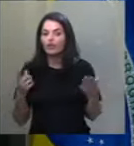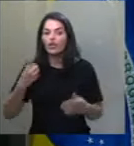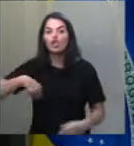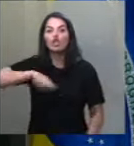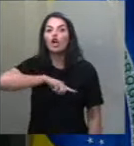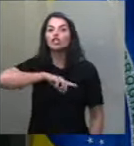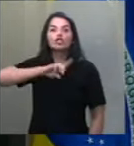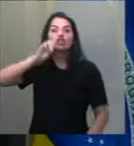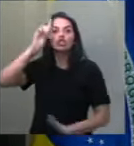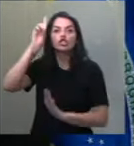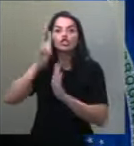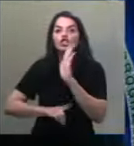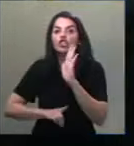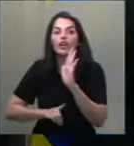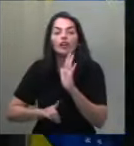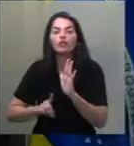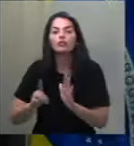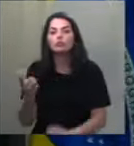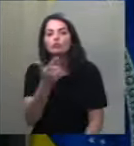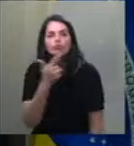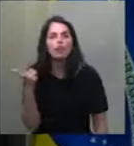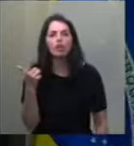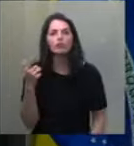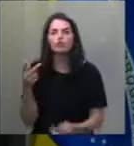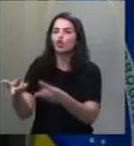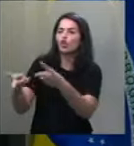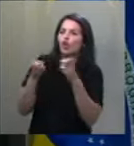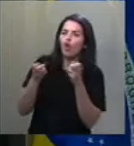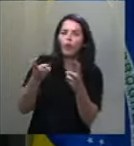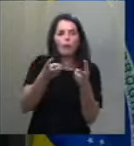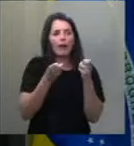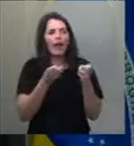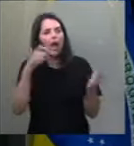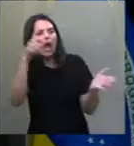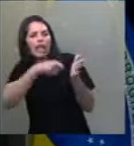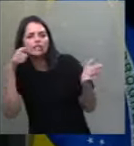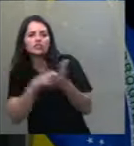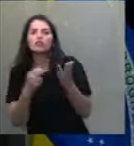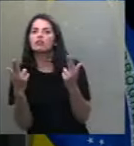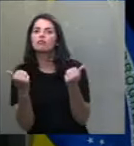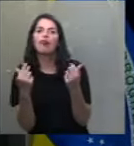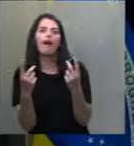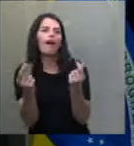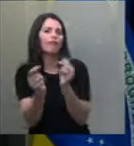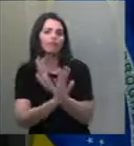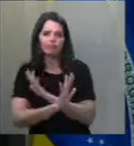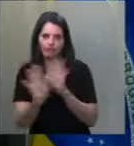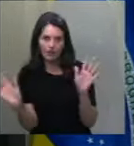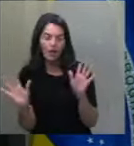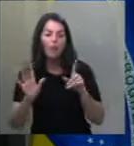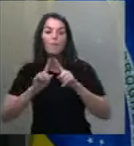direito de cobrar nada dos outros, de nenhum outro poder da República.